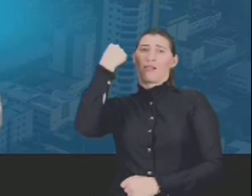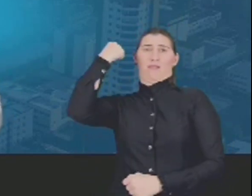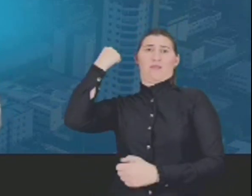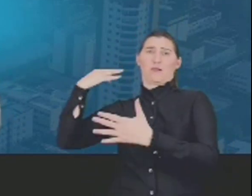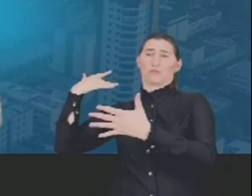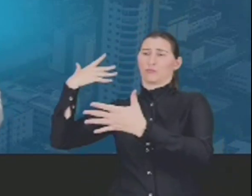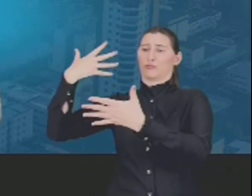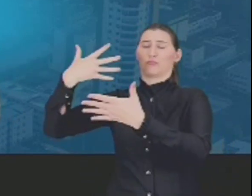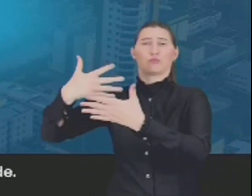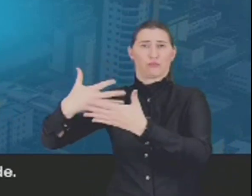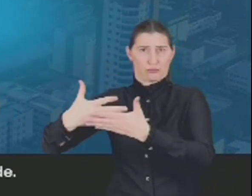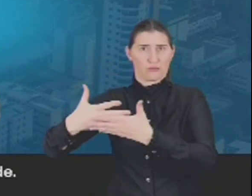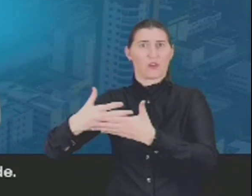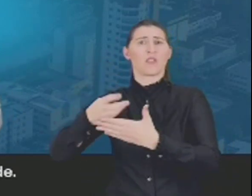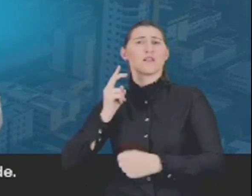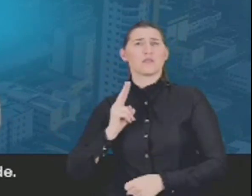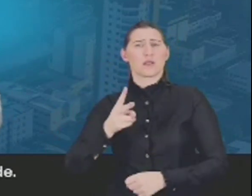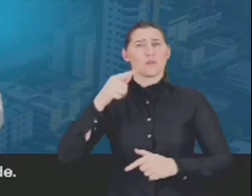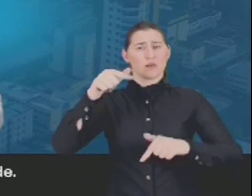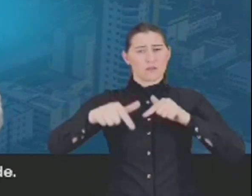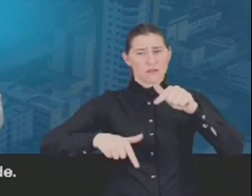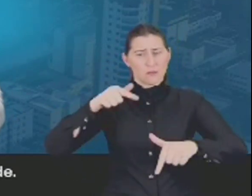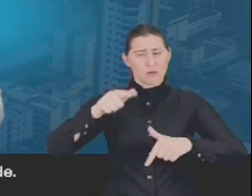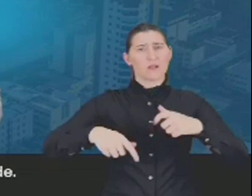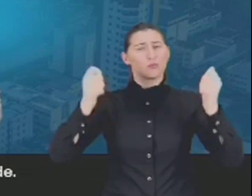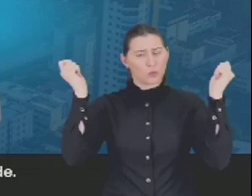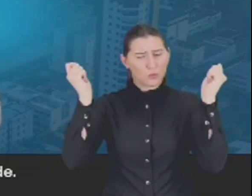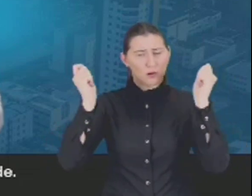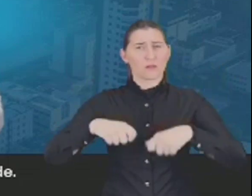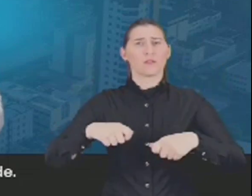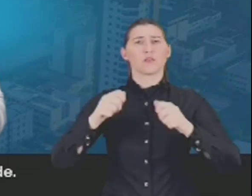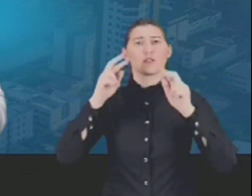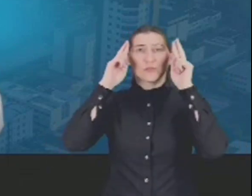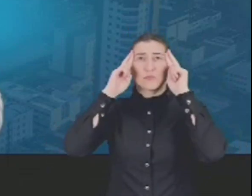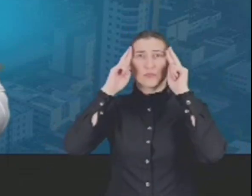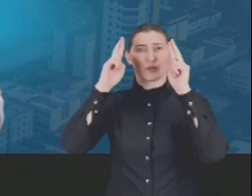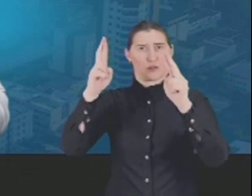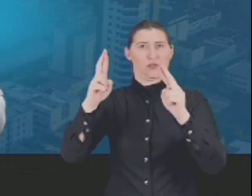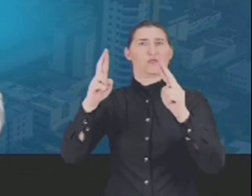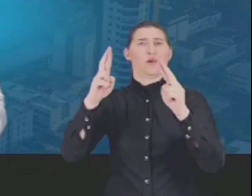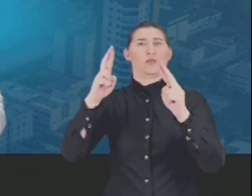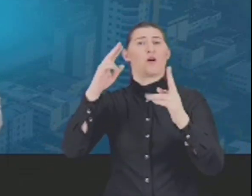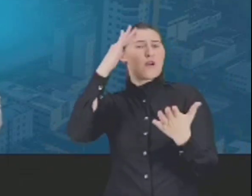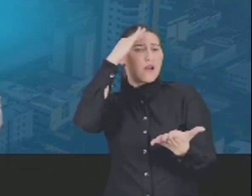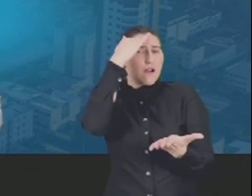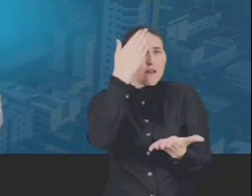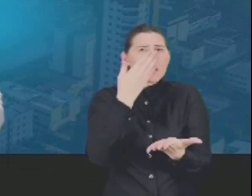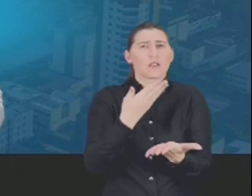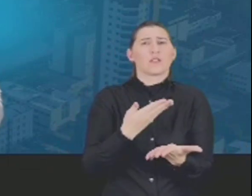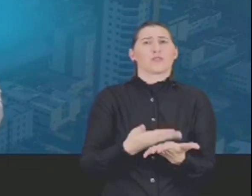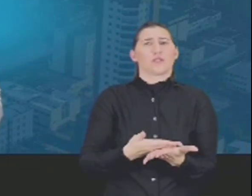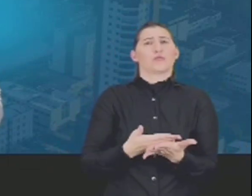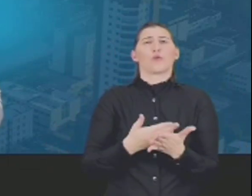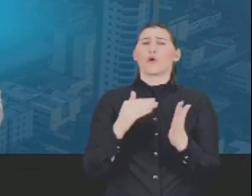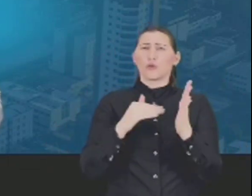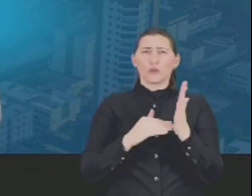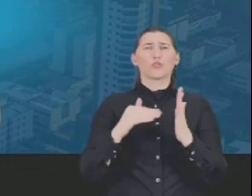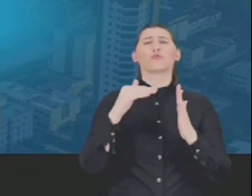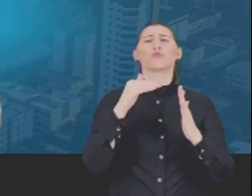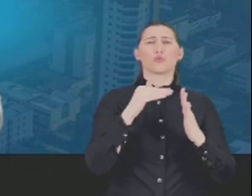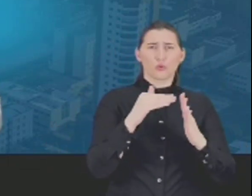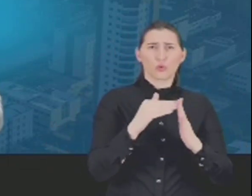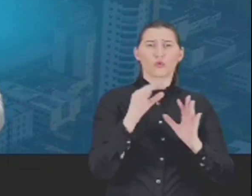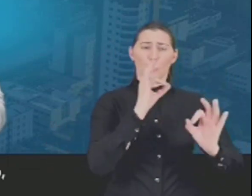às causas públicas, sempre com muita competência e dignidade. Eu não me arrisco em aventuras. Acredito